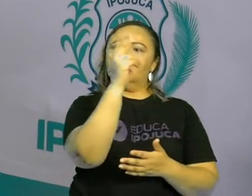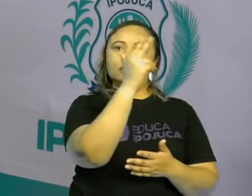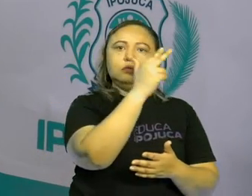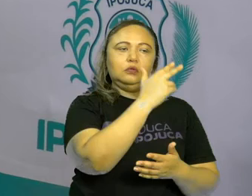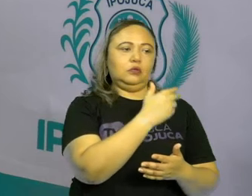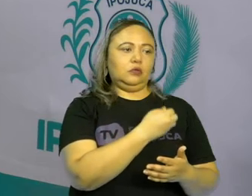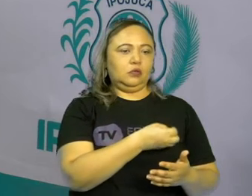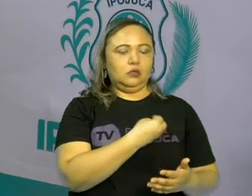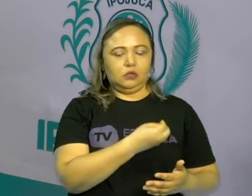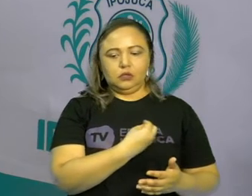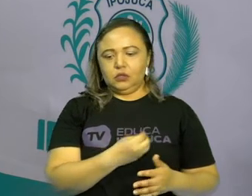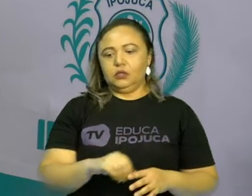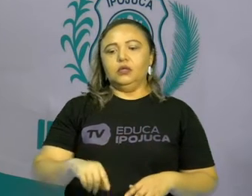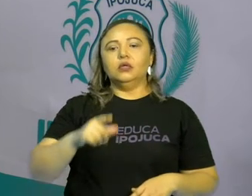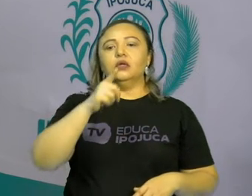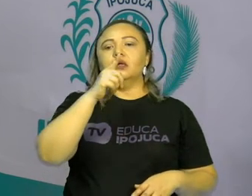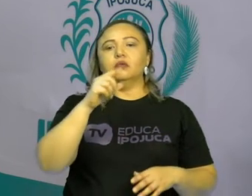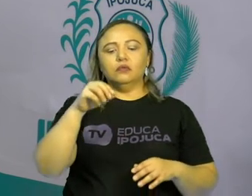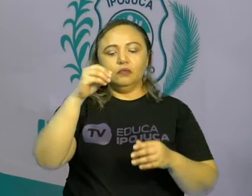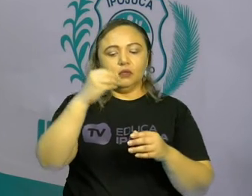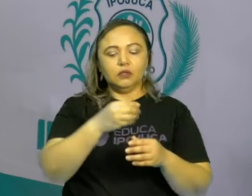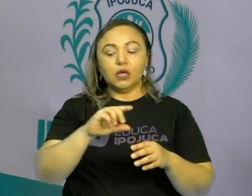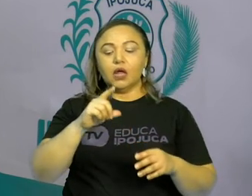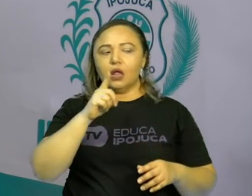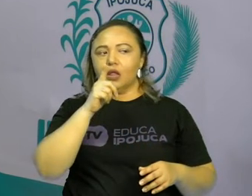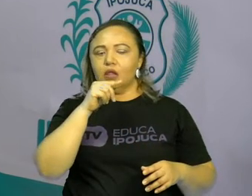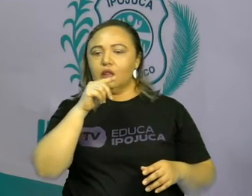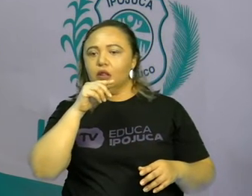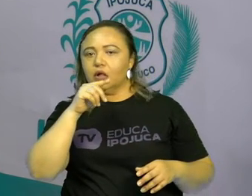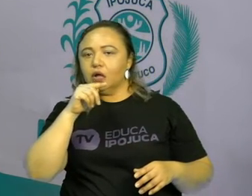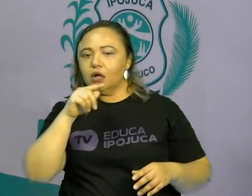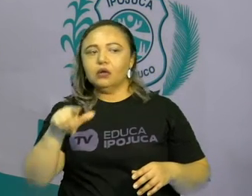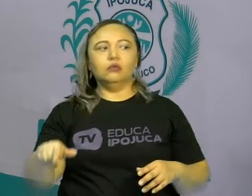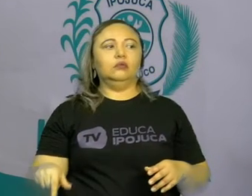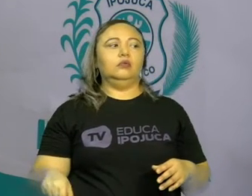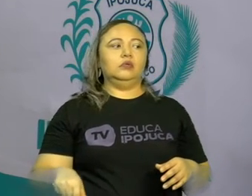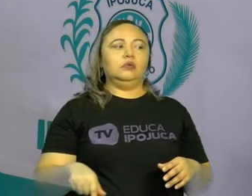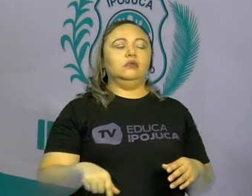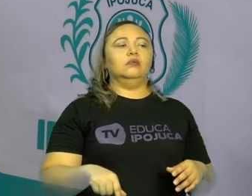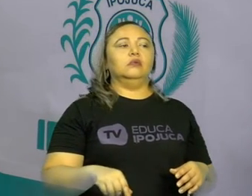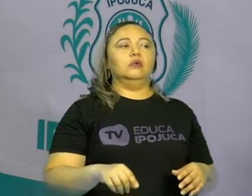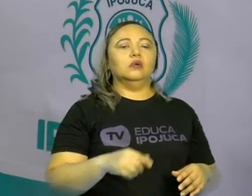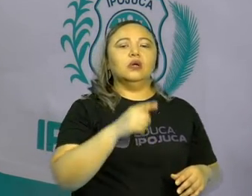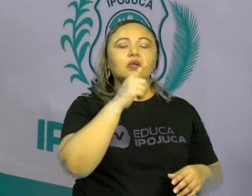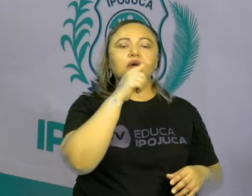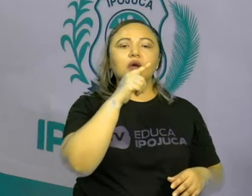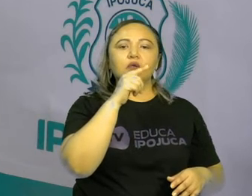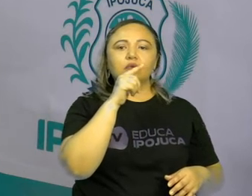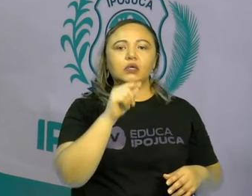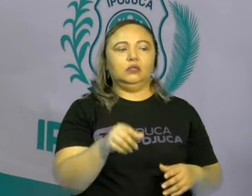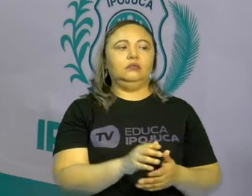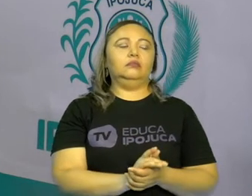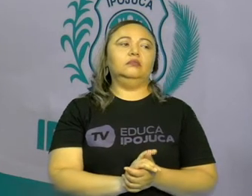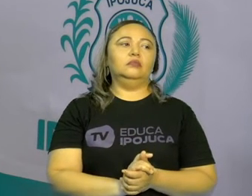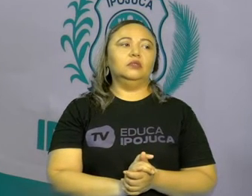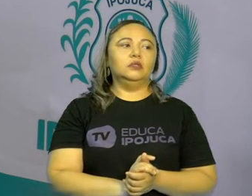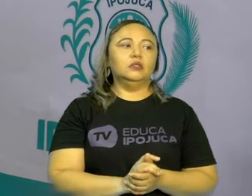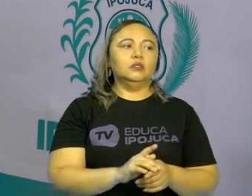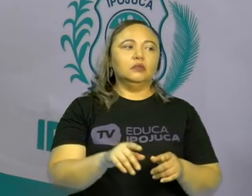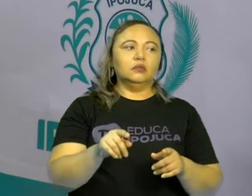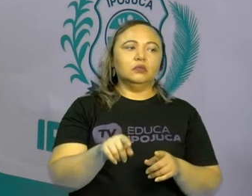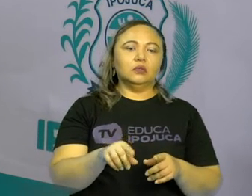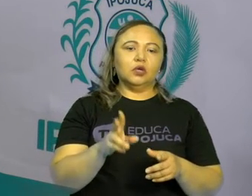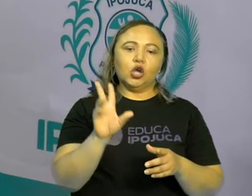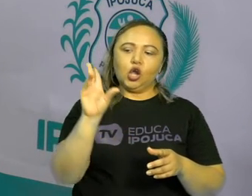aquático, ou seja, aquele que é composto por água, tá? E